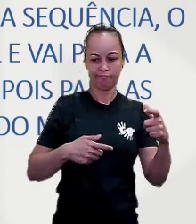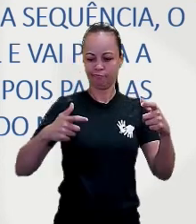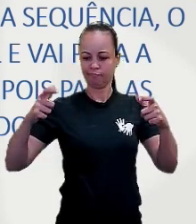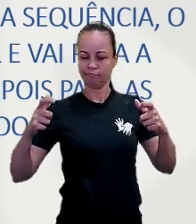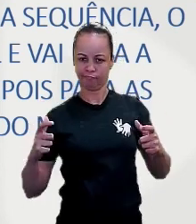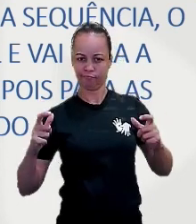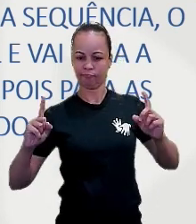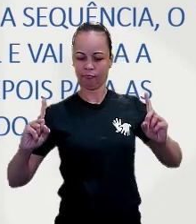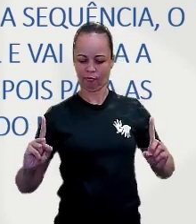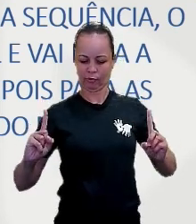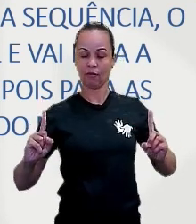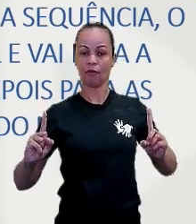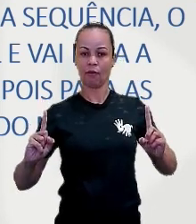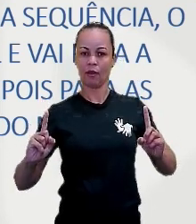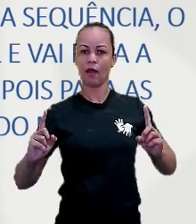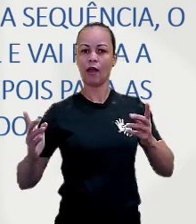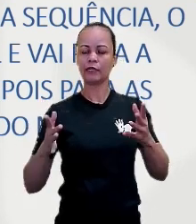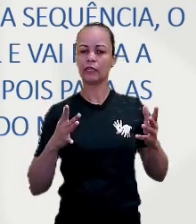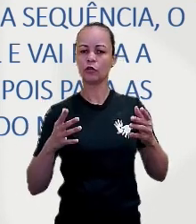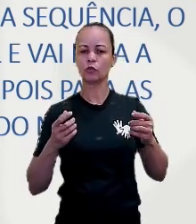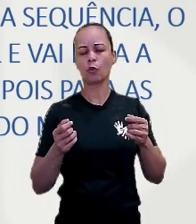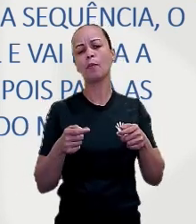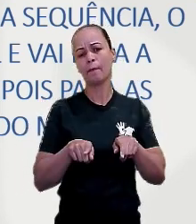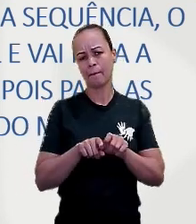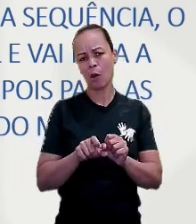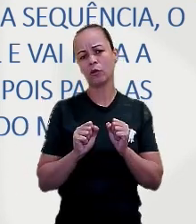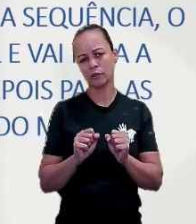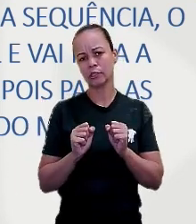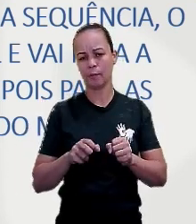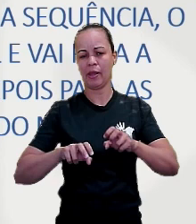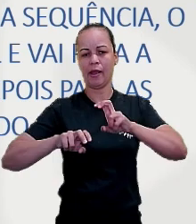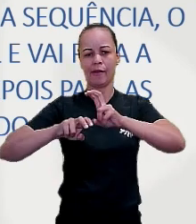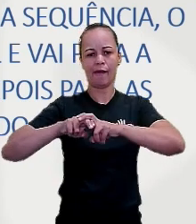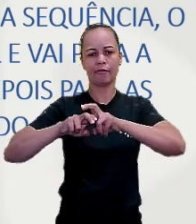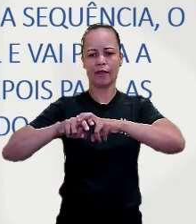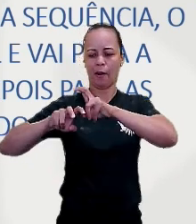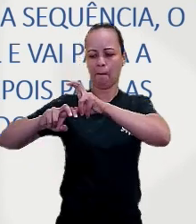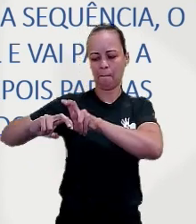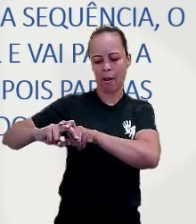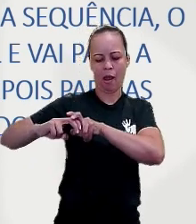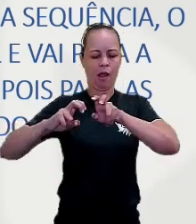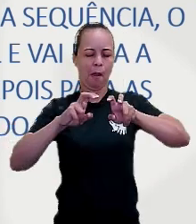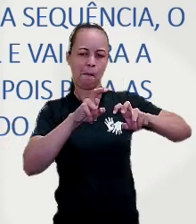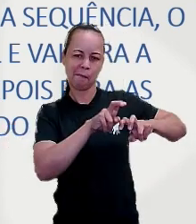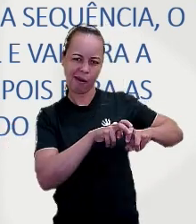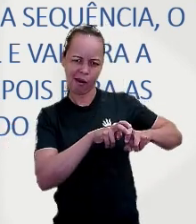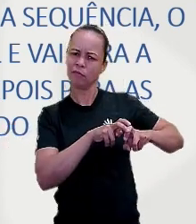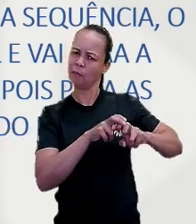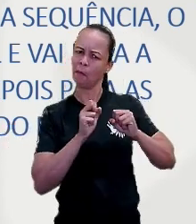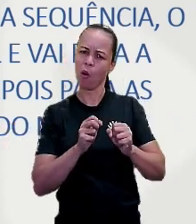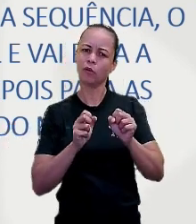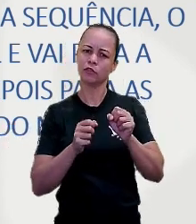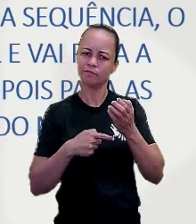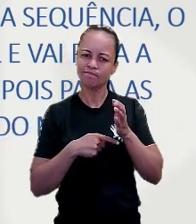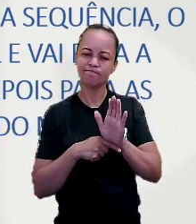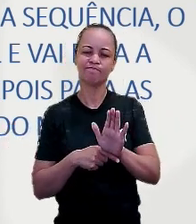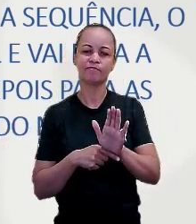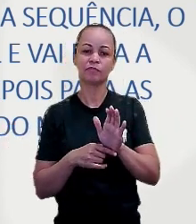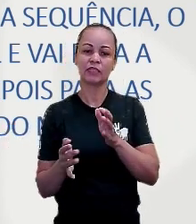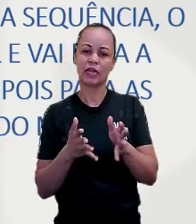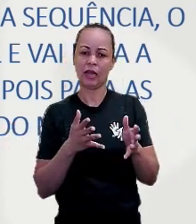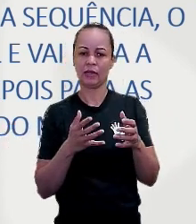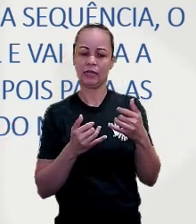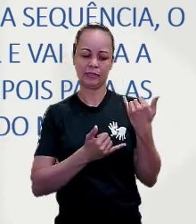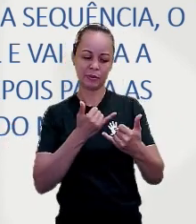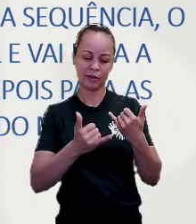candidatos, os pés de duas cadeiras também podem servir de apoio. A brincadeira consiste em